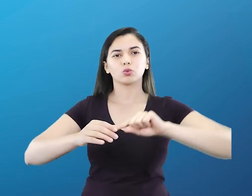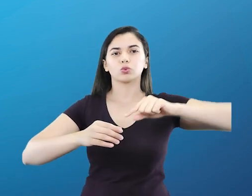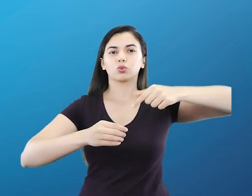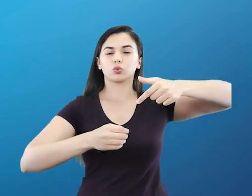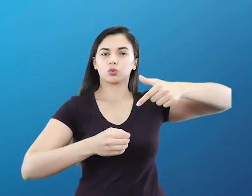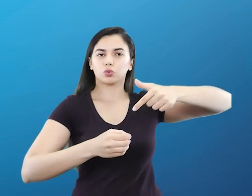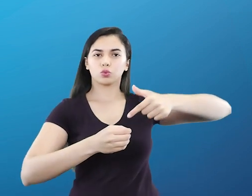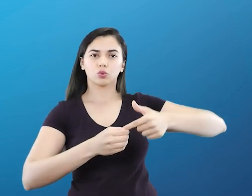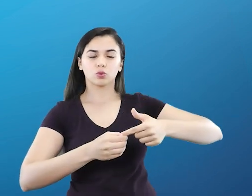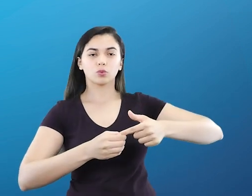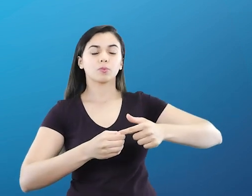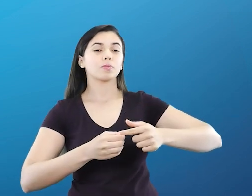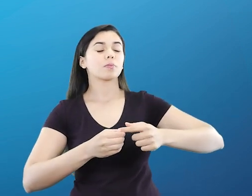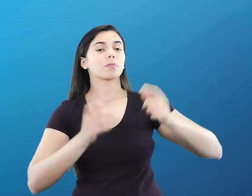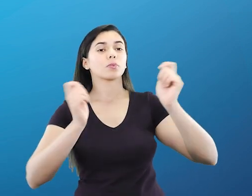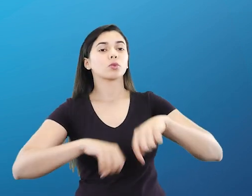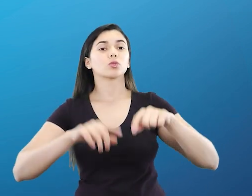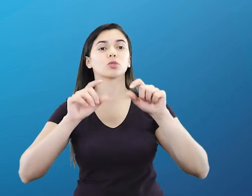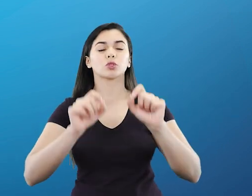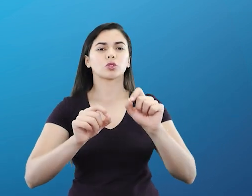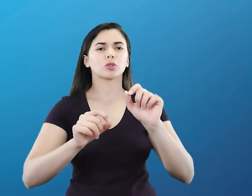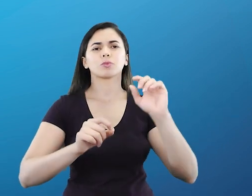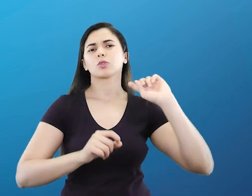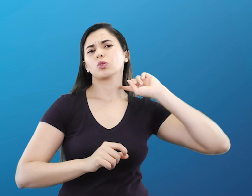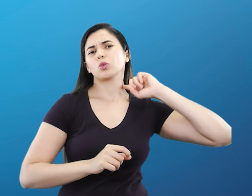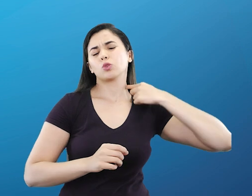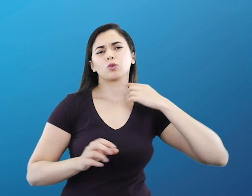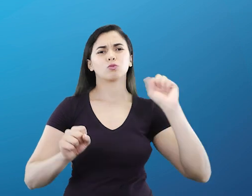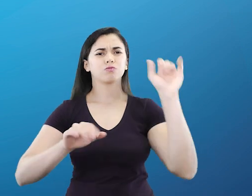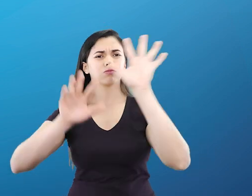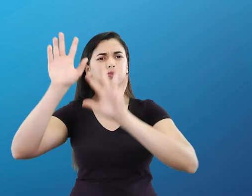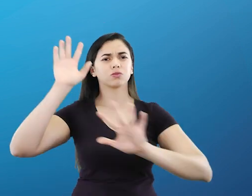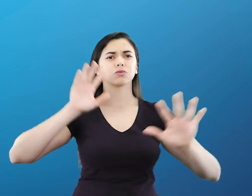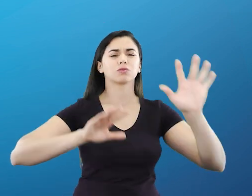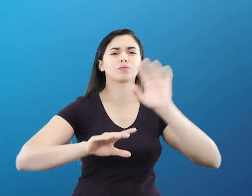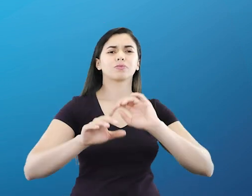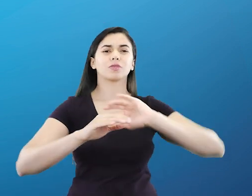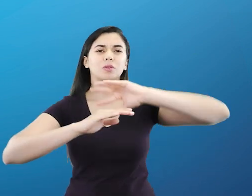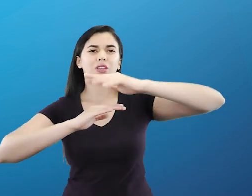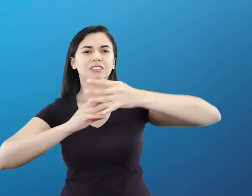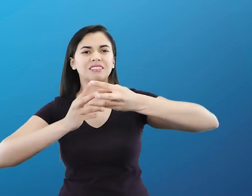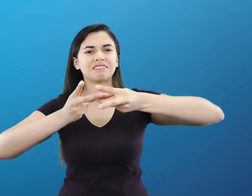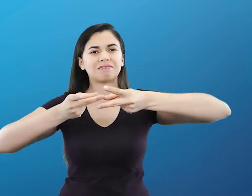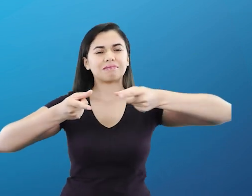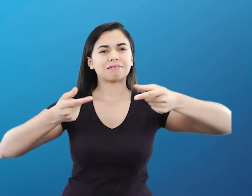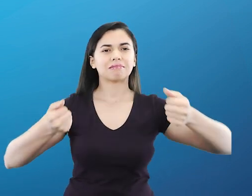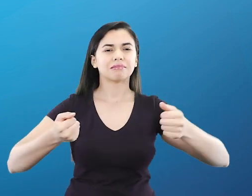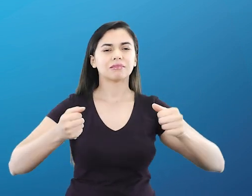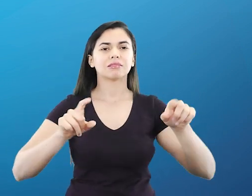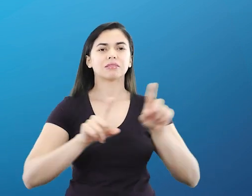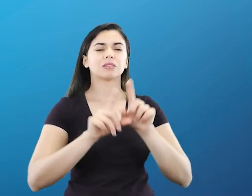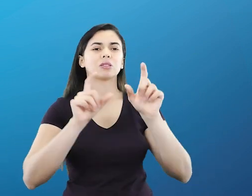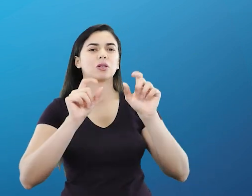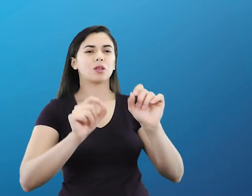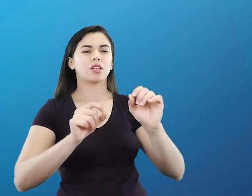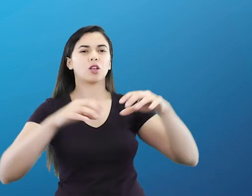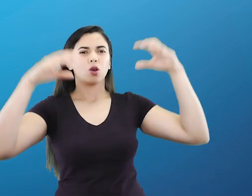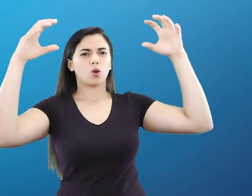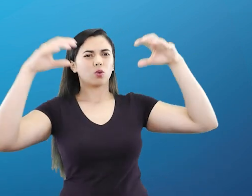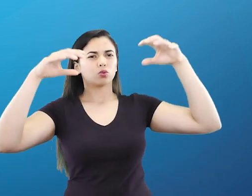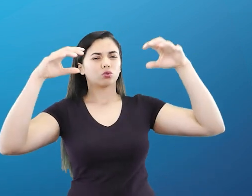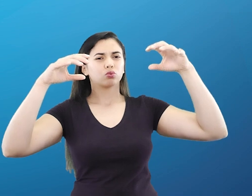contribui, dentre outros aspectos, para a poluição da atmosfera, para a destruição da camada de ozônio, para a acentuação do efeito